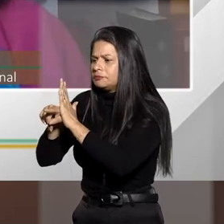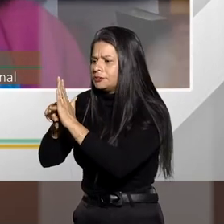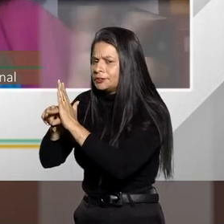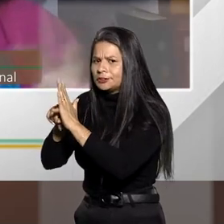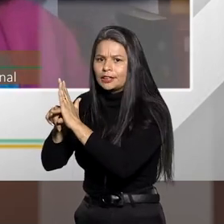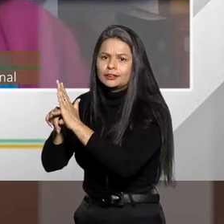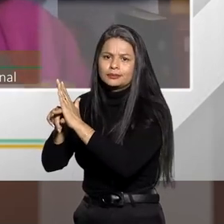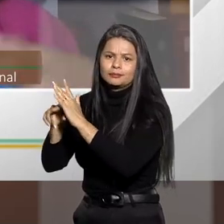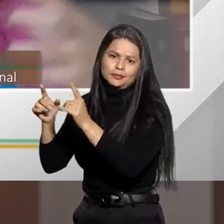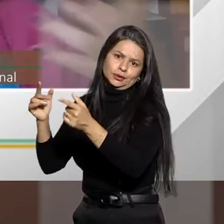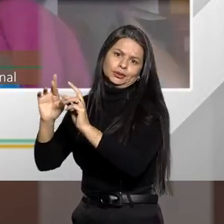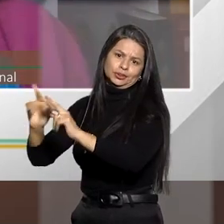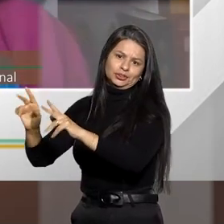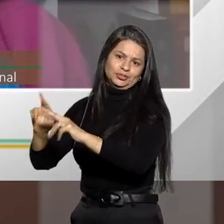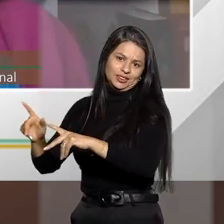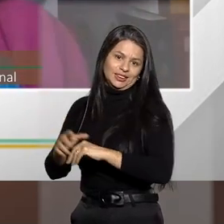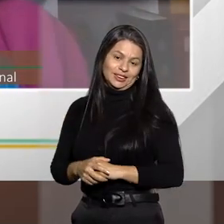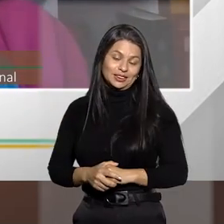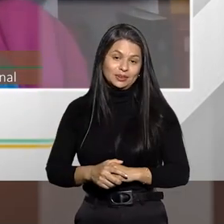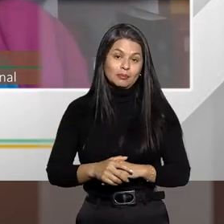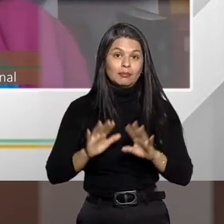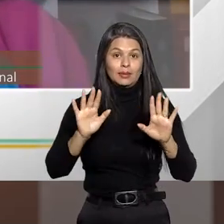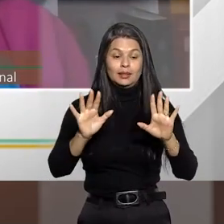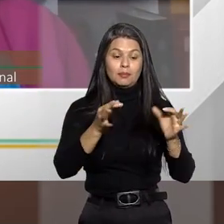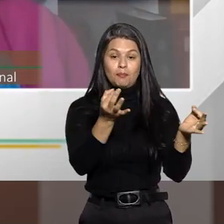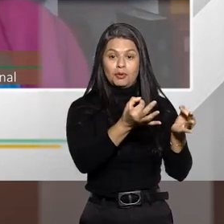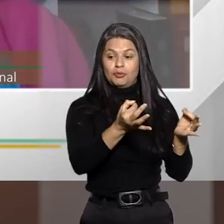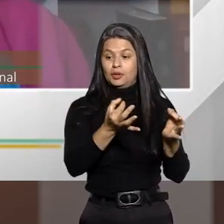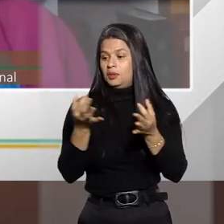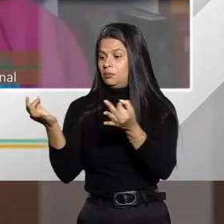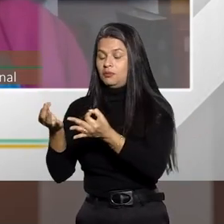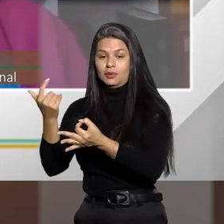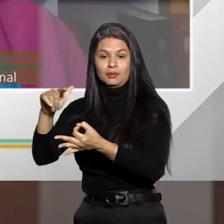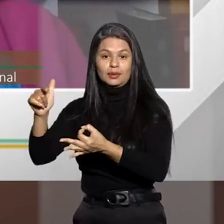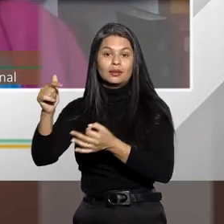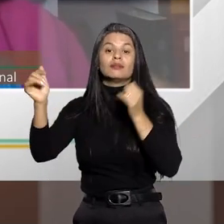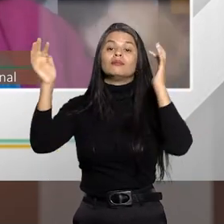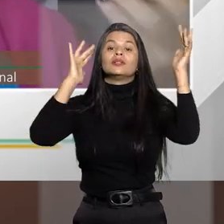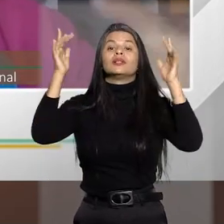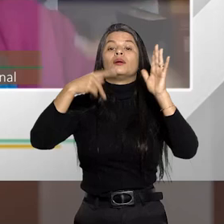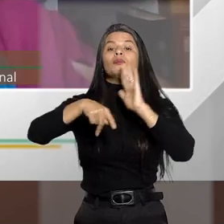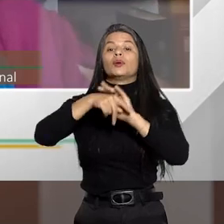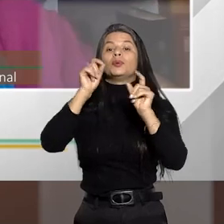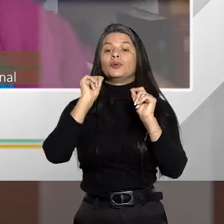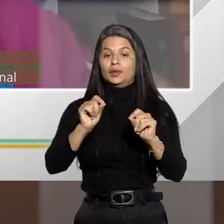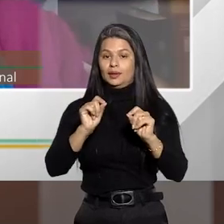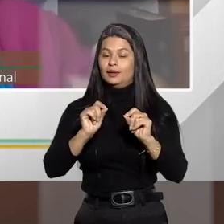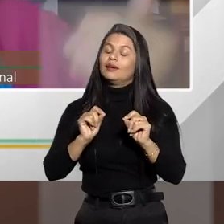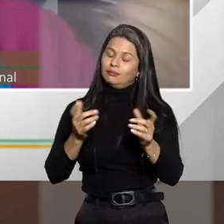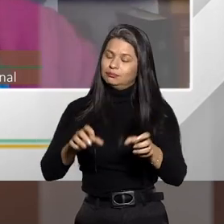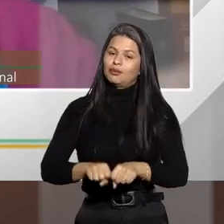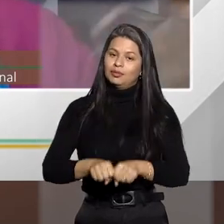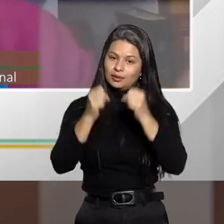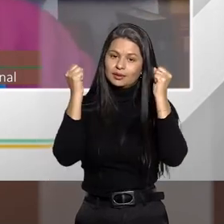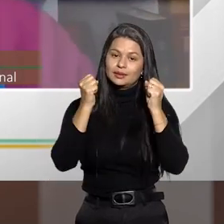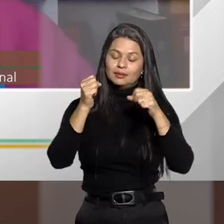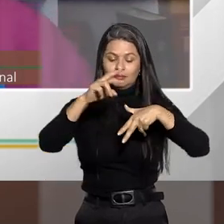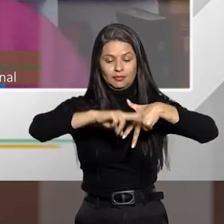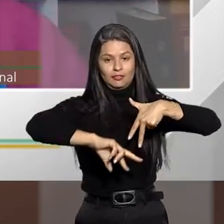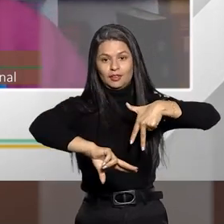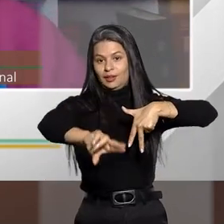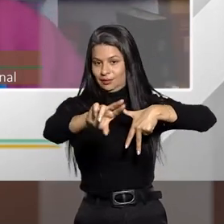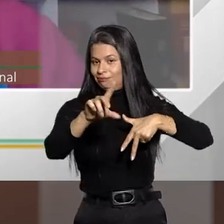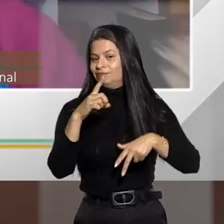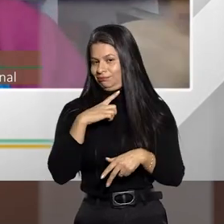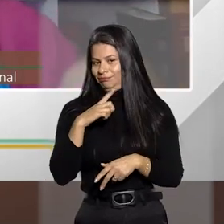Agora, no perfeito e no imperfeito que nós estamos pensando na verdade é na violação ao bem jurídico. Então, quantos bens jurídicos